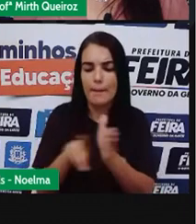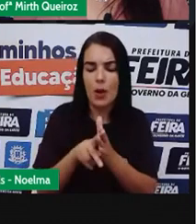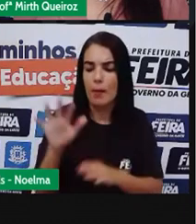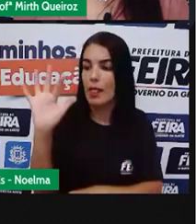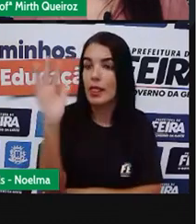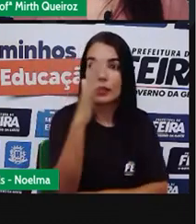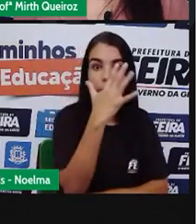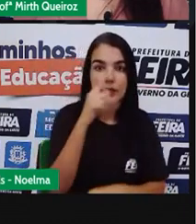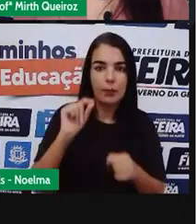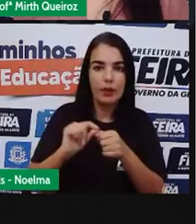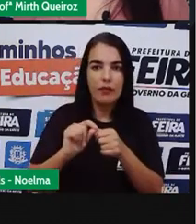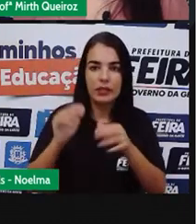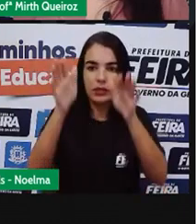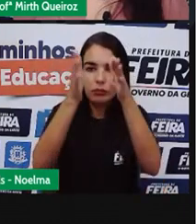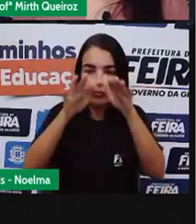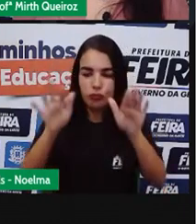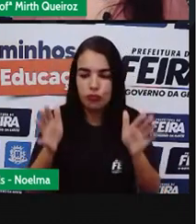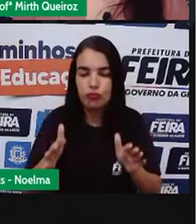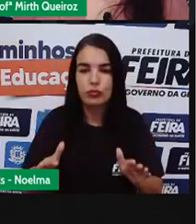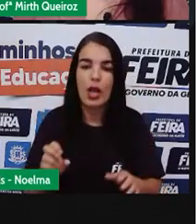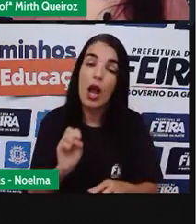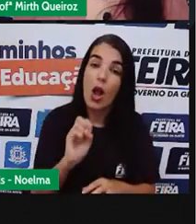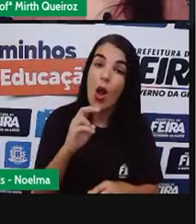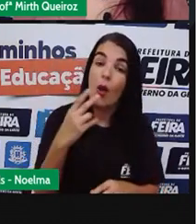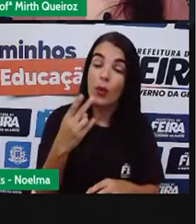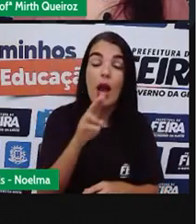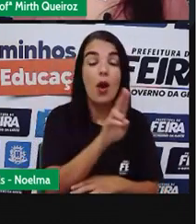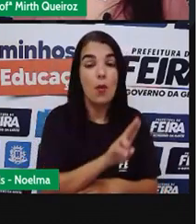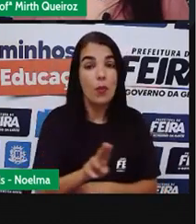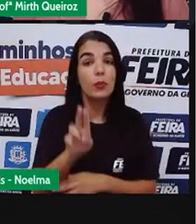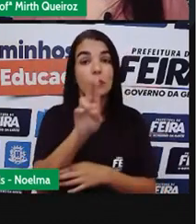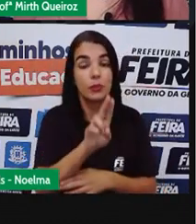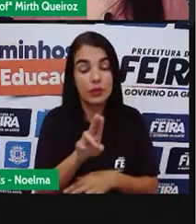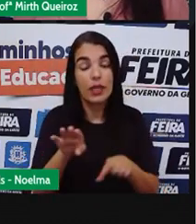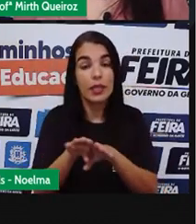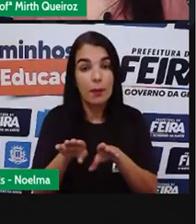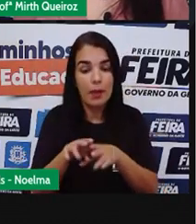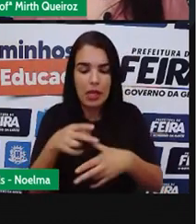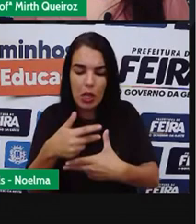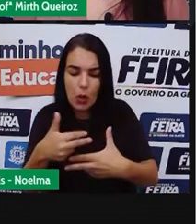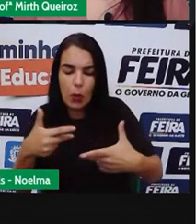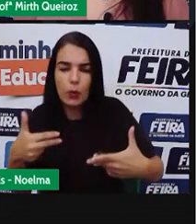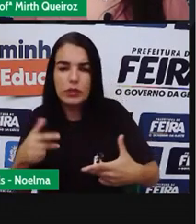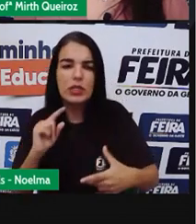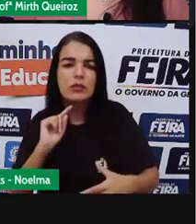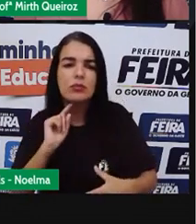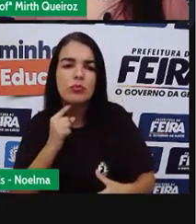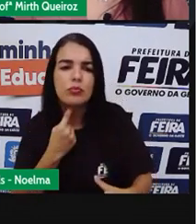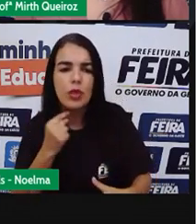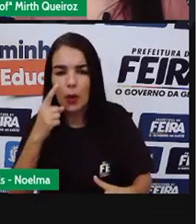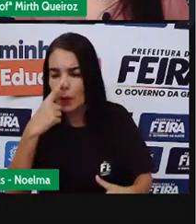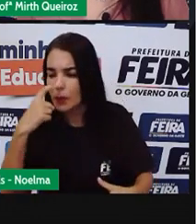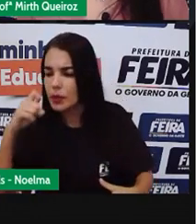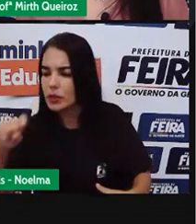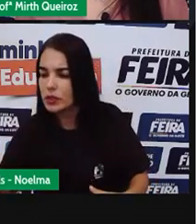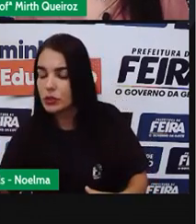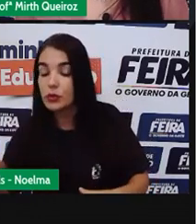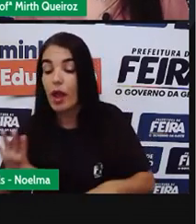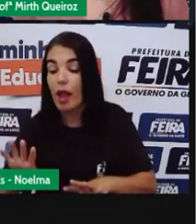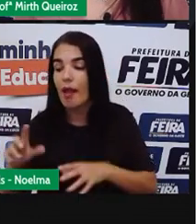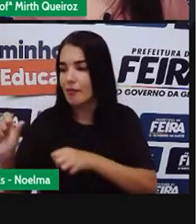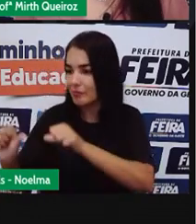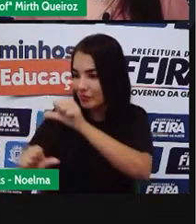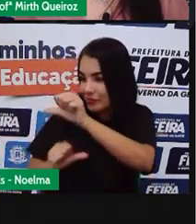esculturas E ou Utiliza aí Também Materiais Ele recicla Utilizando esses materiais Que não são mais